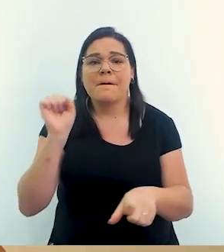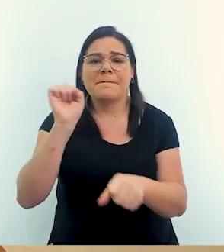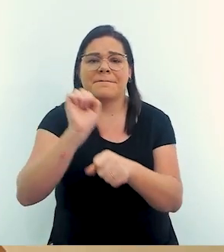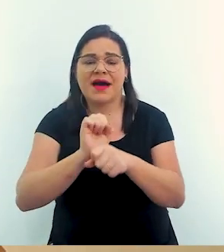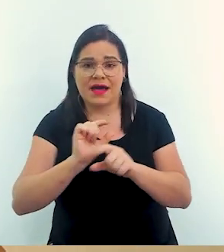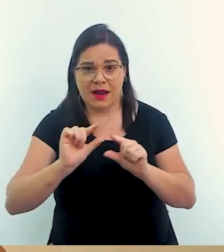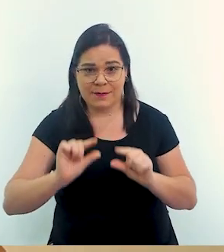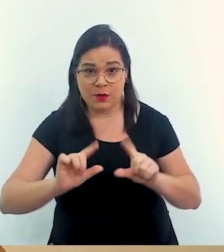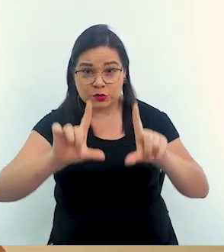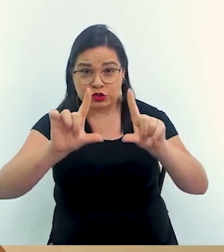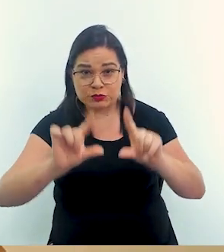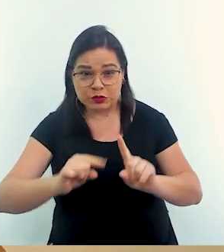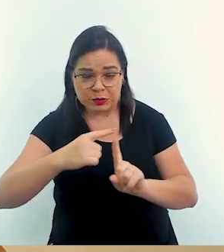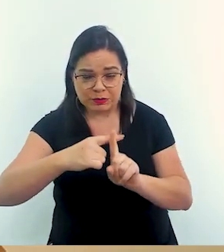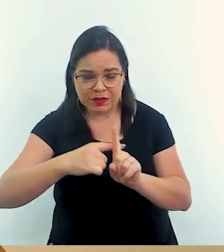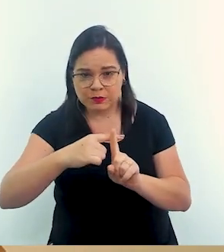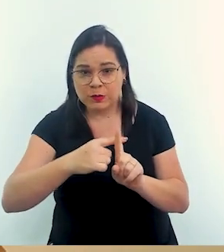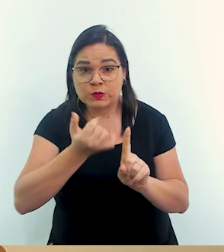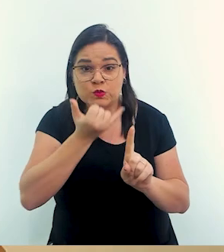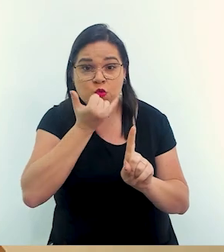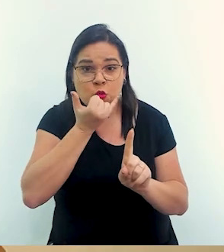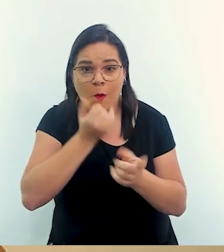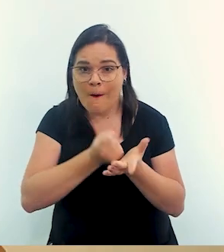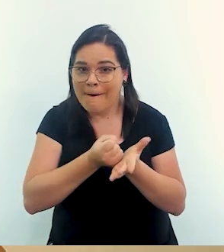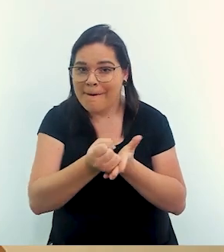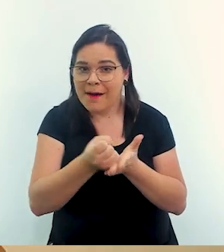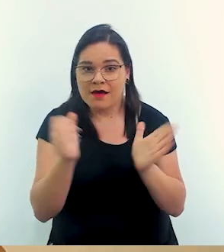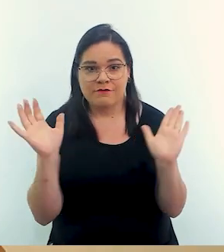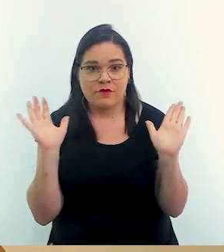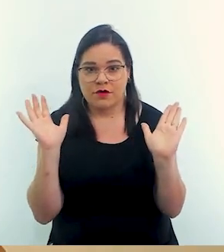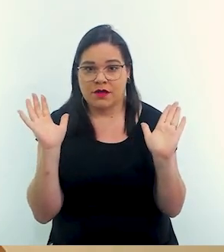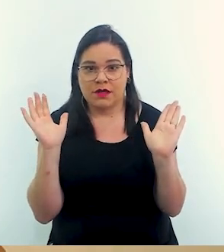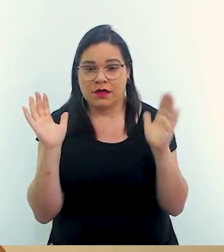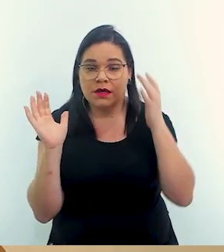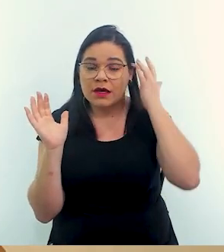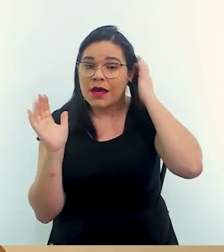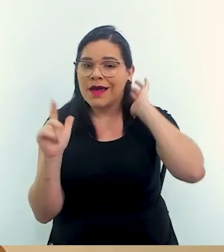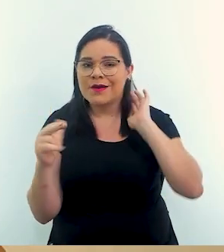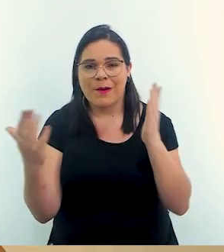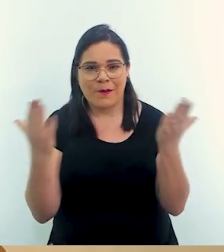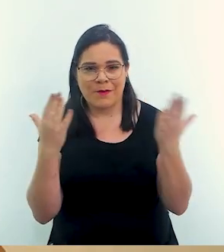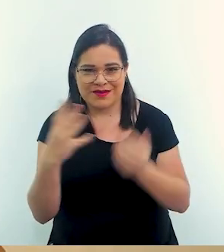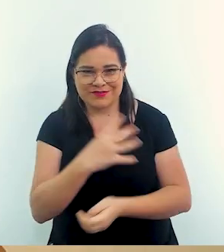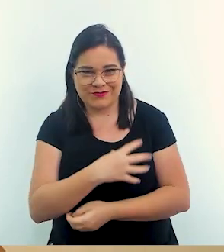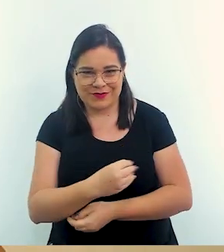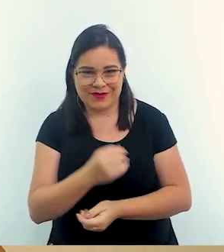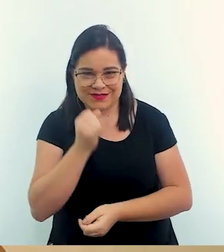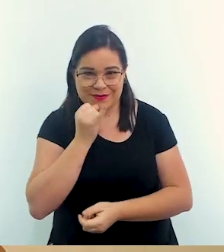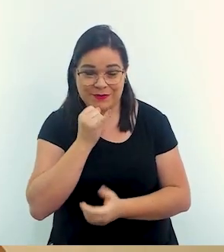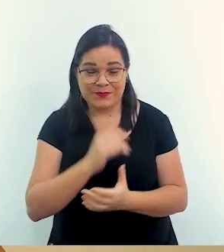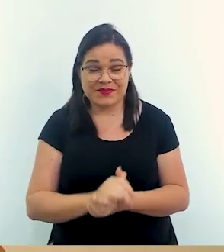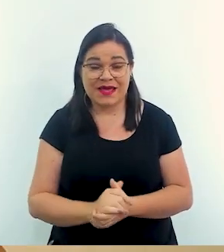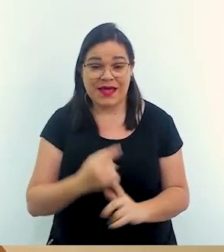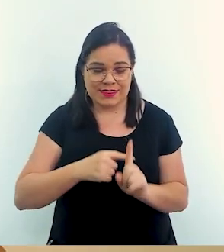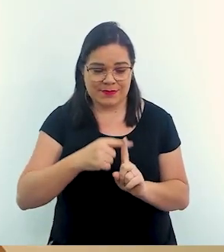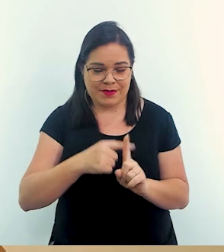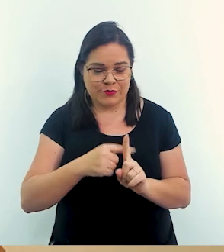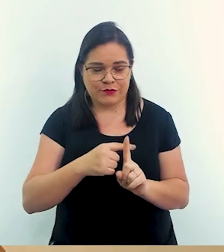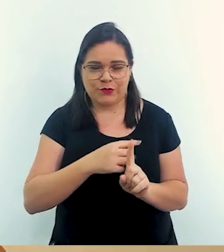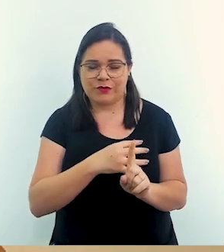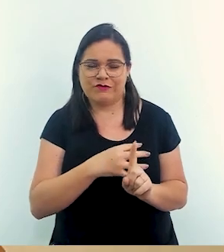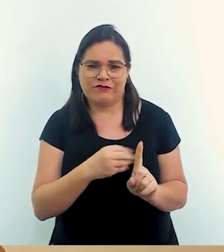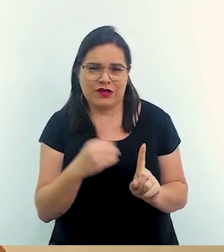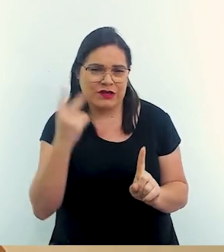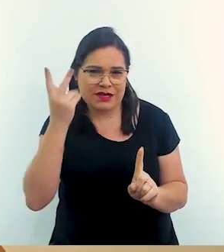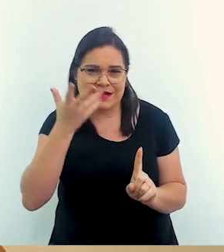vamos parar um pouquinho, diminuir a temperatura. Isso não vai funcionar agora. O exemplo que eu dou também é comparativo ao nosso filho. O nosso filho, a temperatura